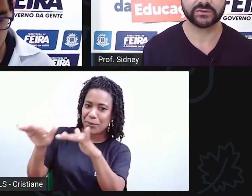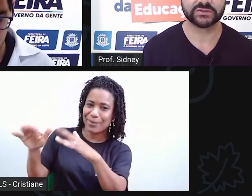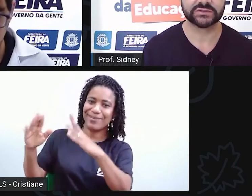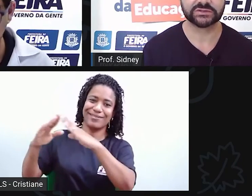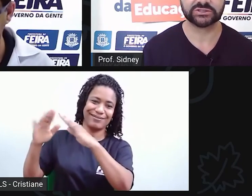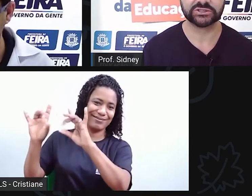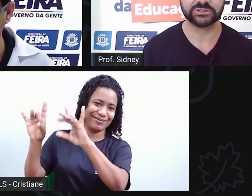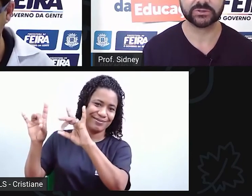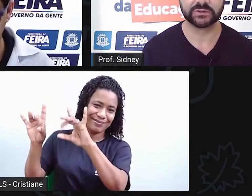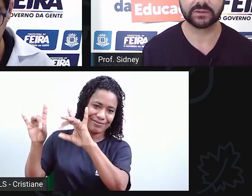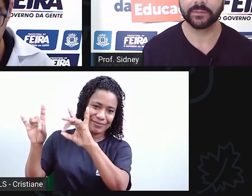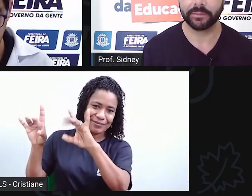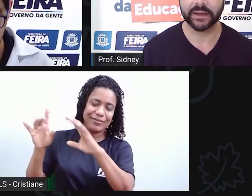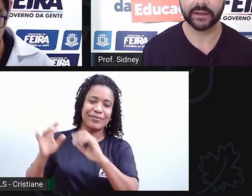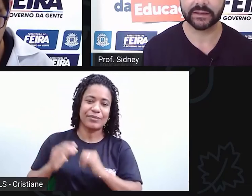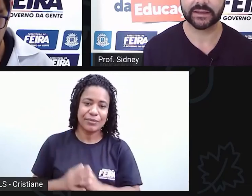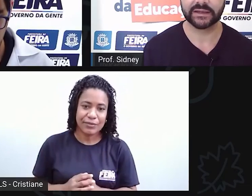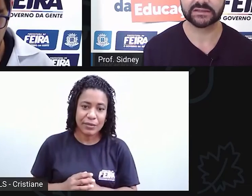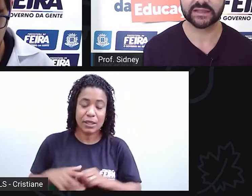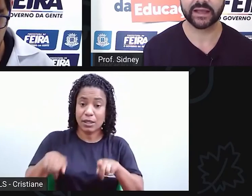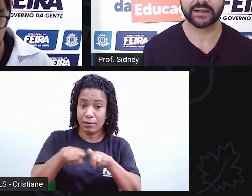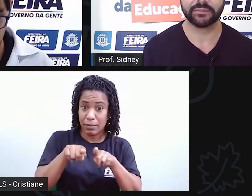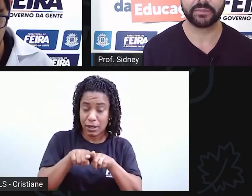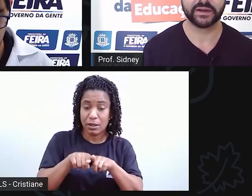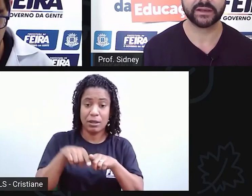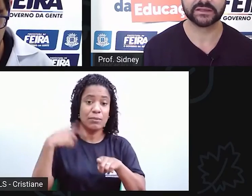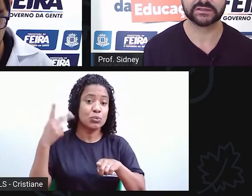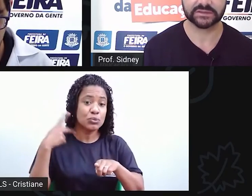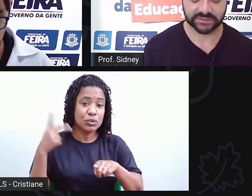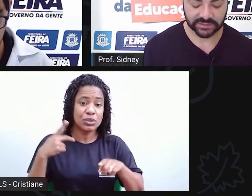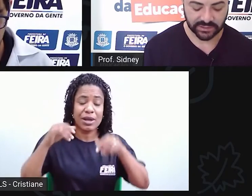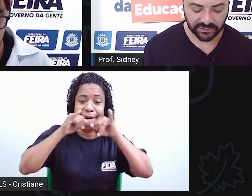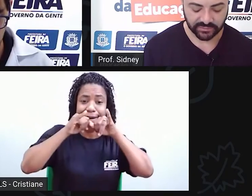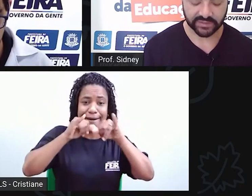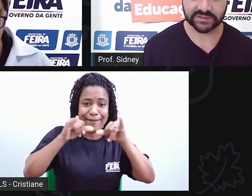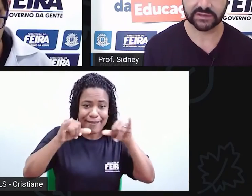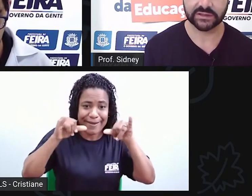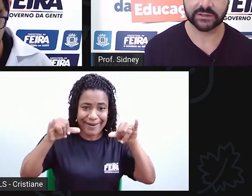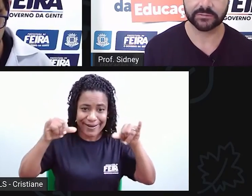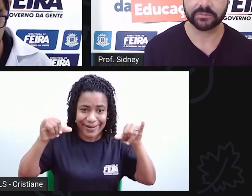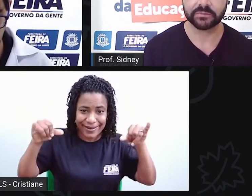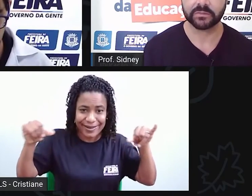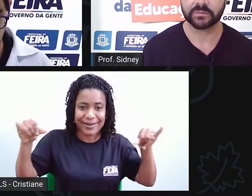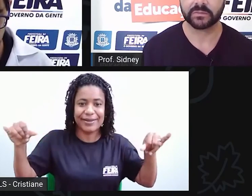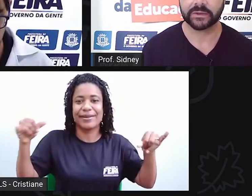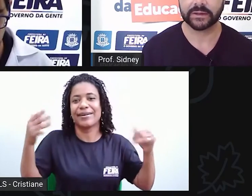eventos de campanha, né? Lançar a campanha, fazer